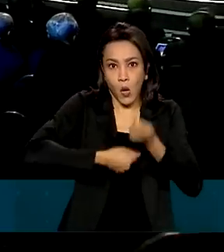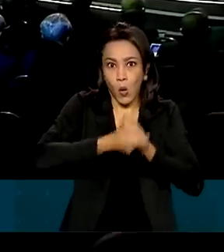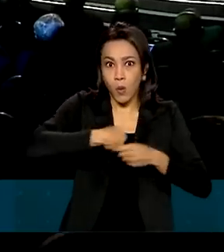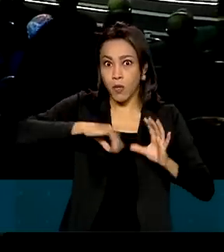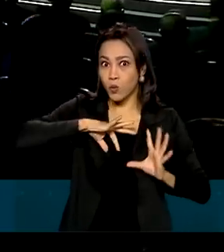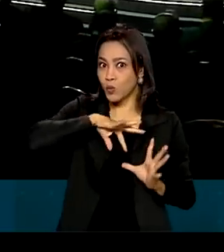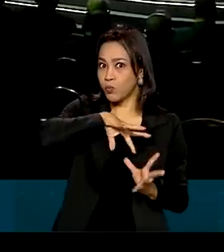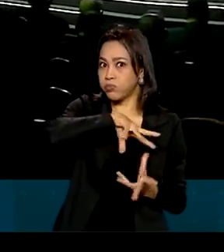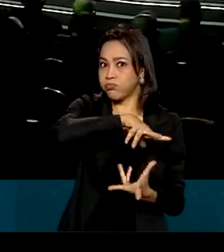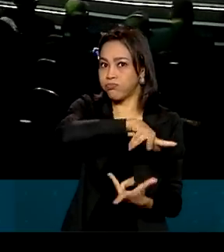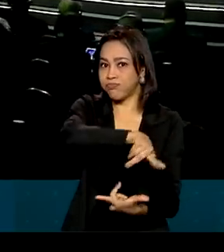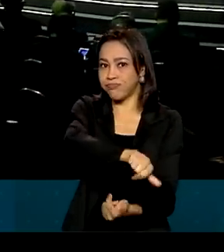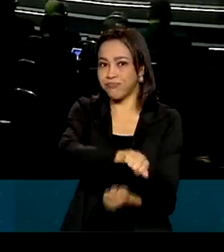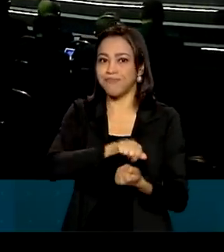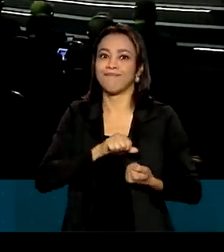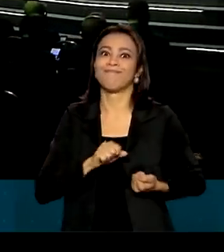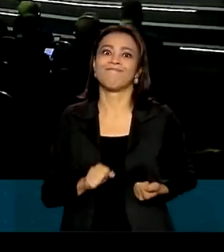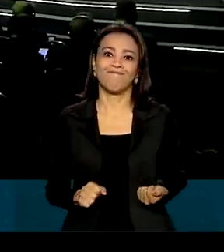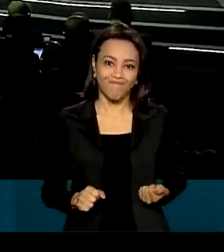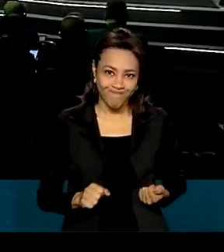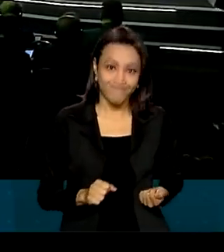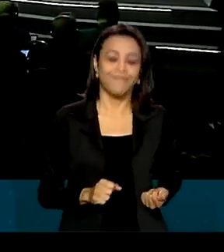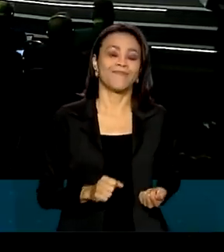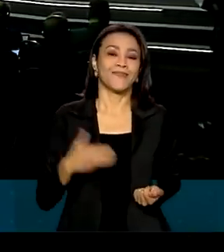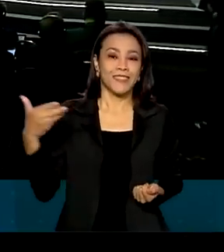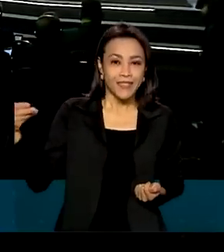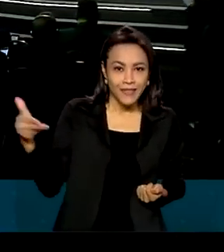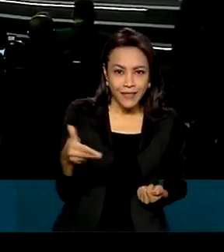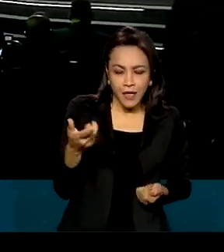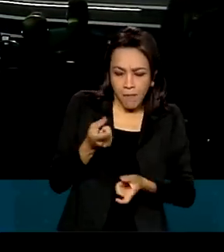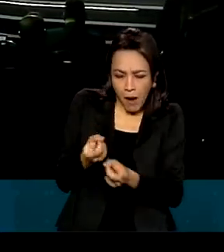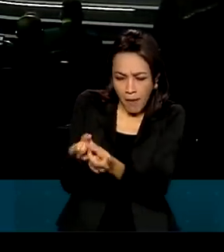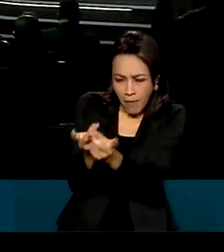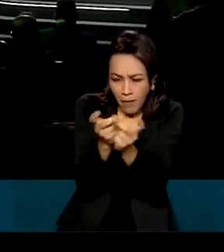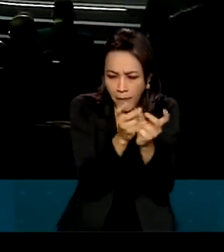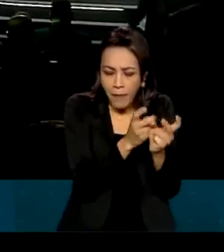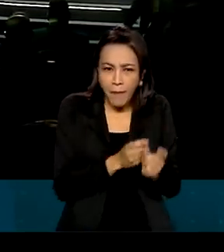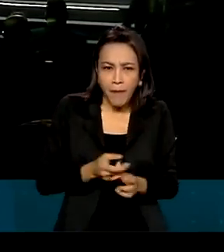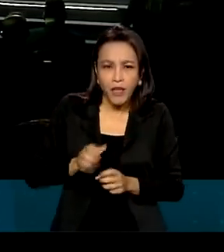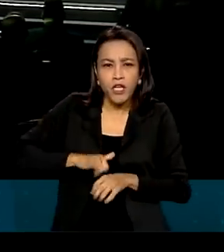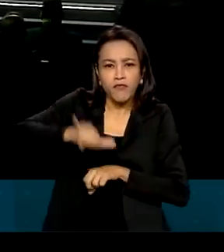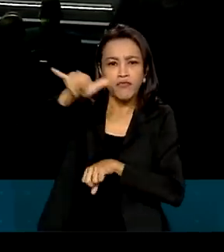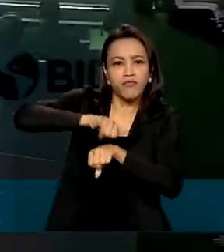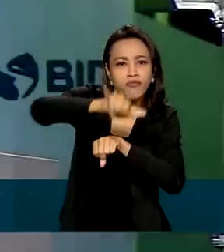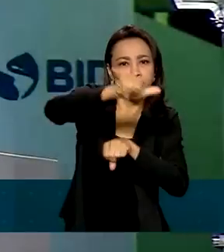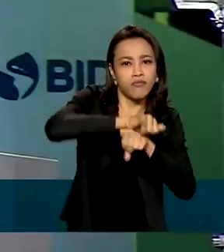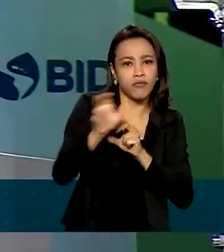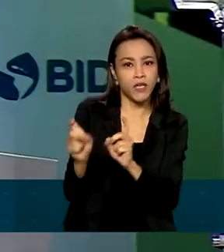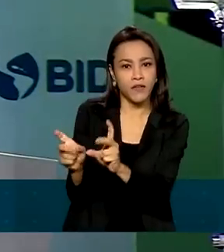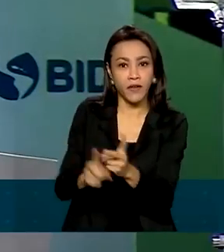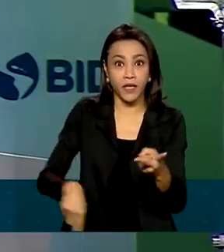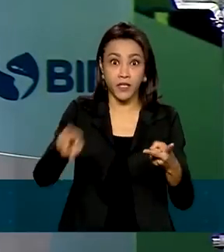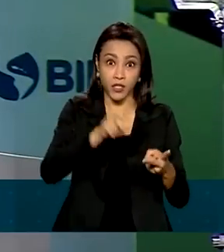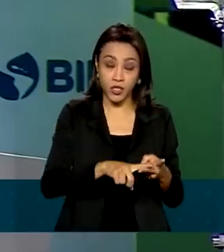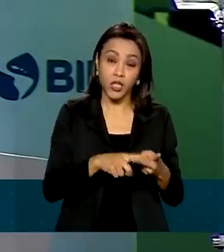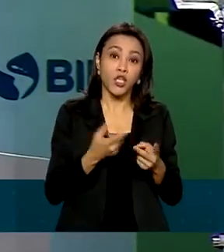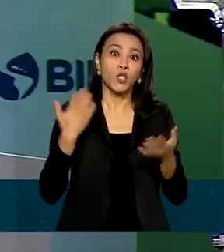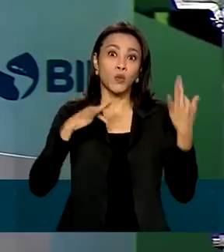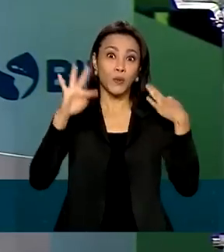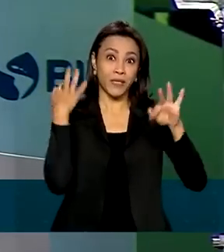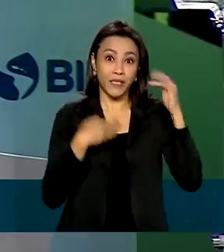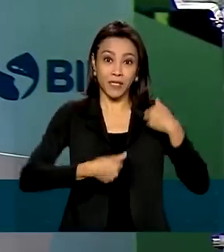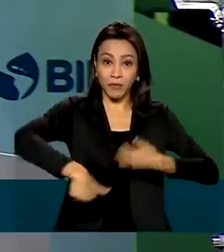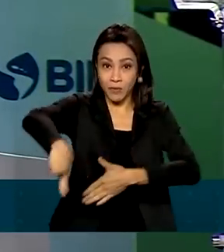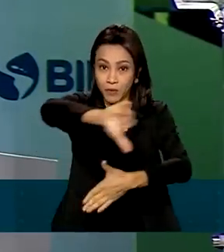diversificada, um ator de primeira grandeza no mercado internacional de aeronaves, o maior polo automobilístico do hemisfério sul, uma